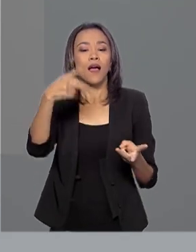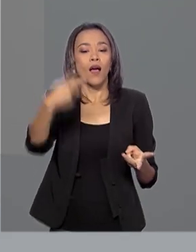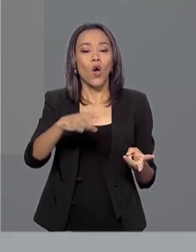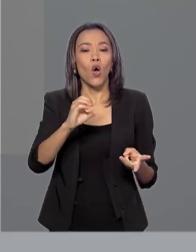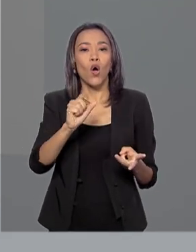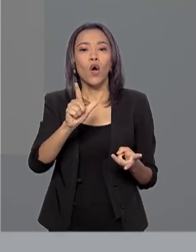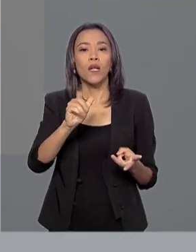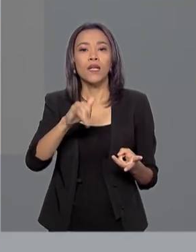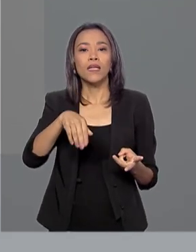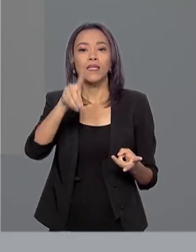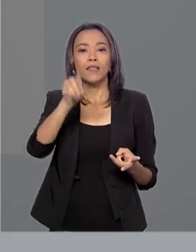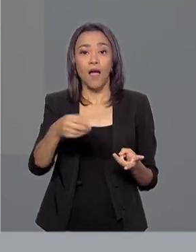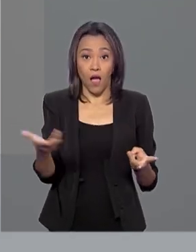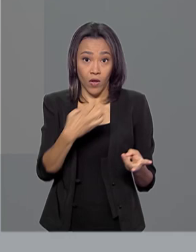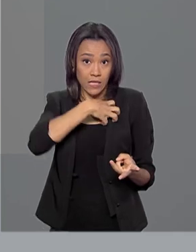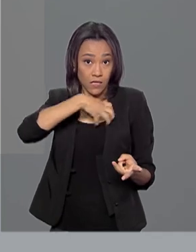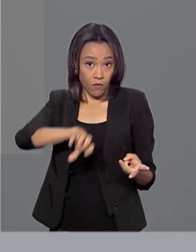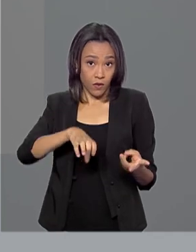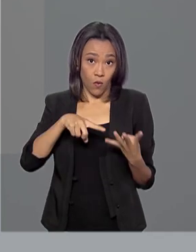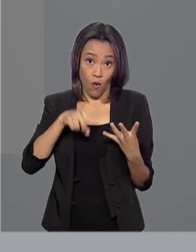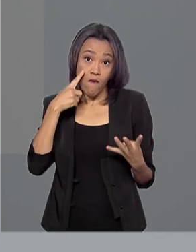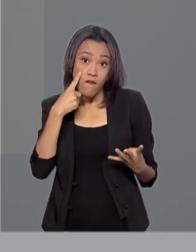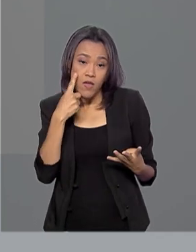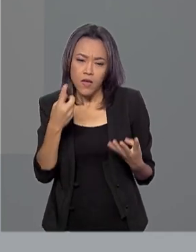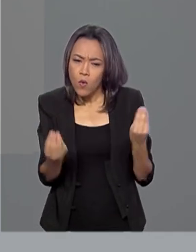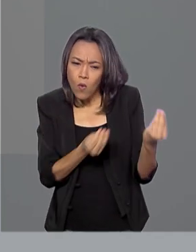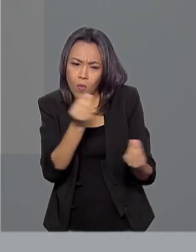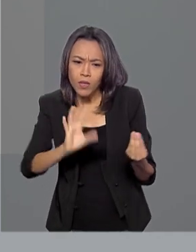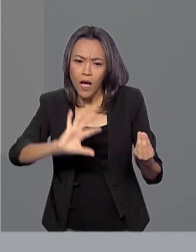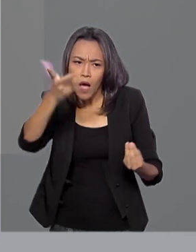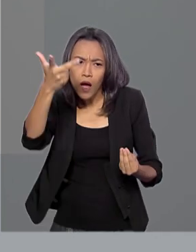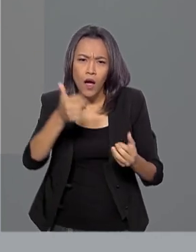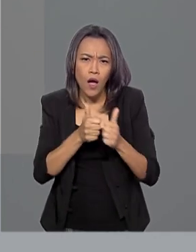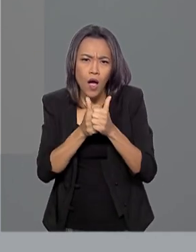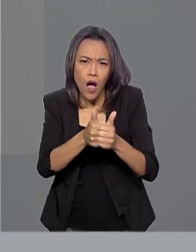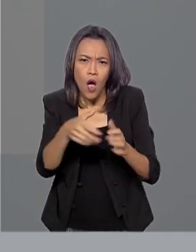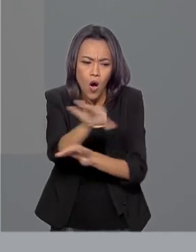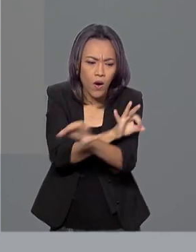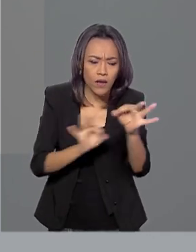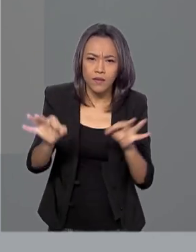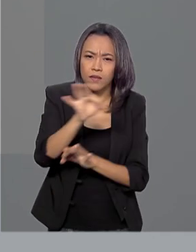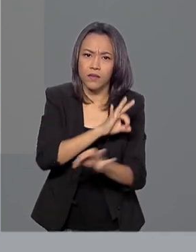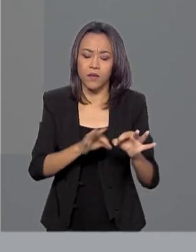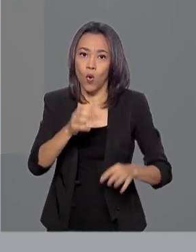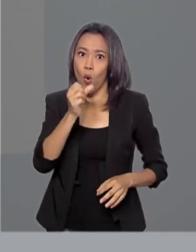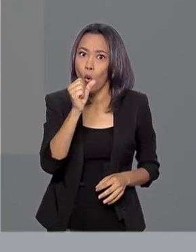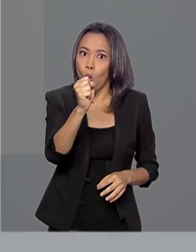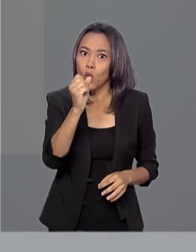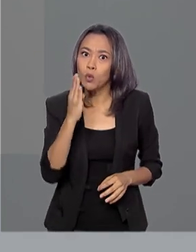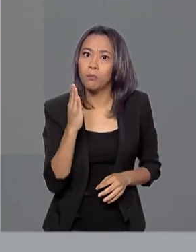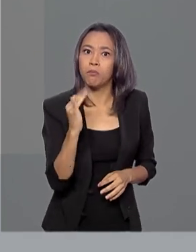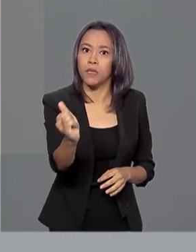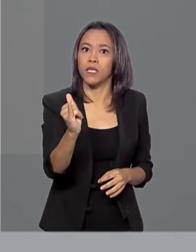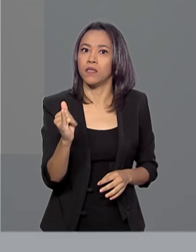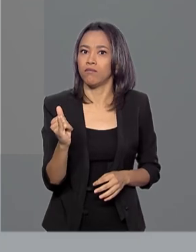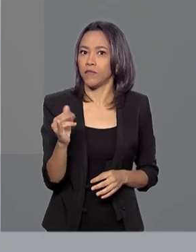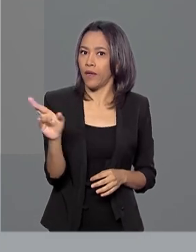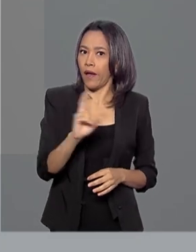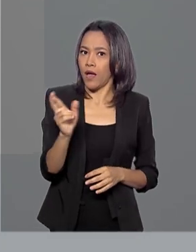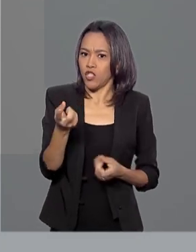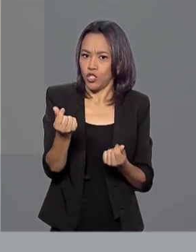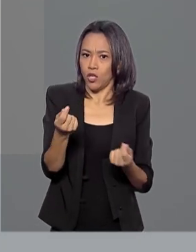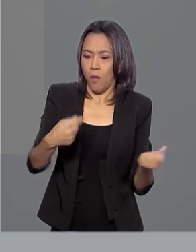Salvador, para que possamos acompanhar de perto toda essa organização que tem um impacto de mais de 8 bilhões de reais na economia